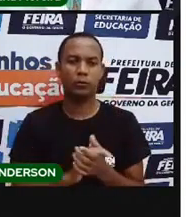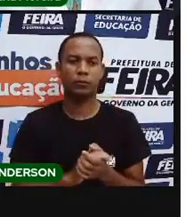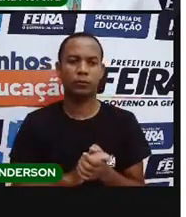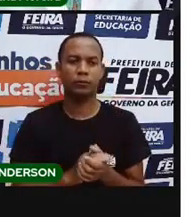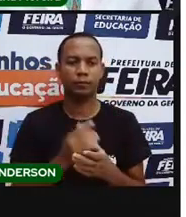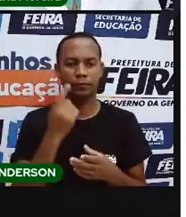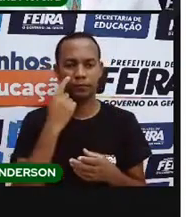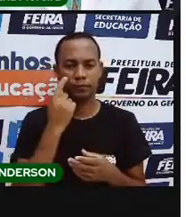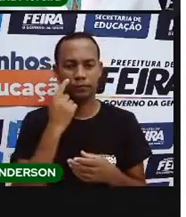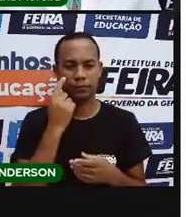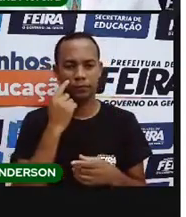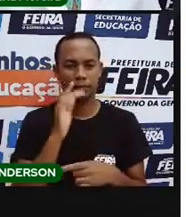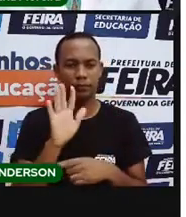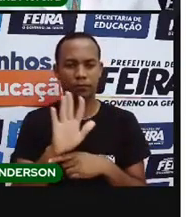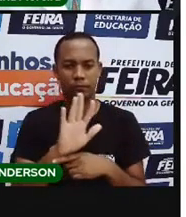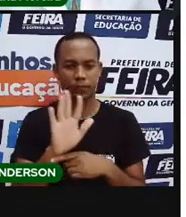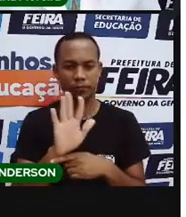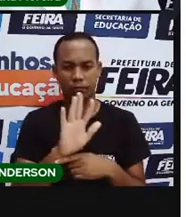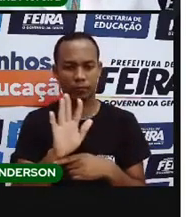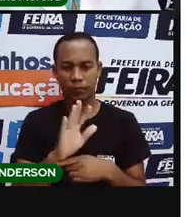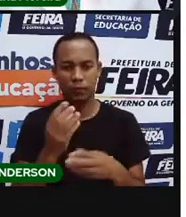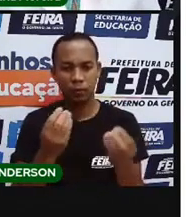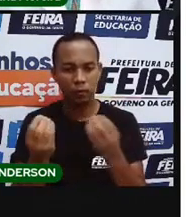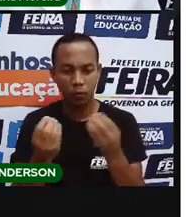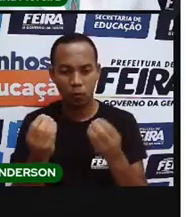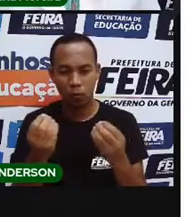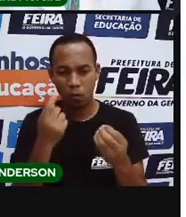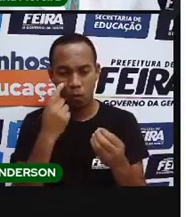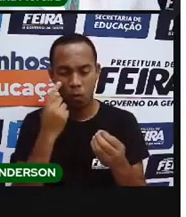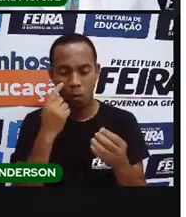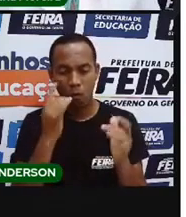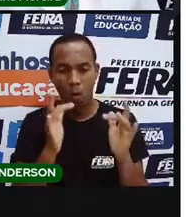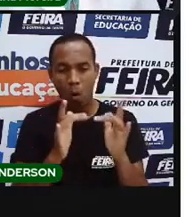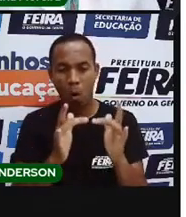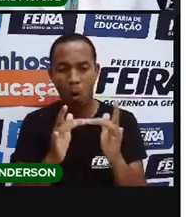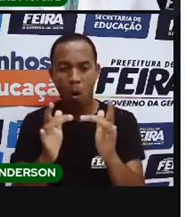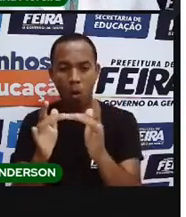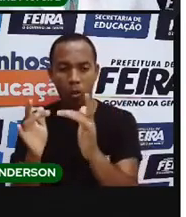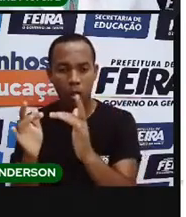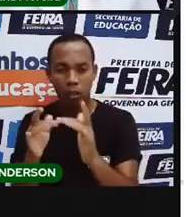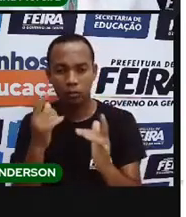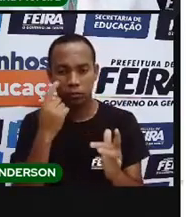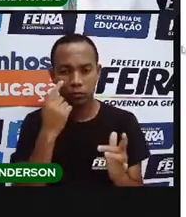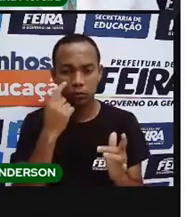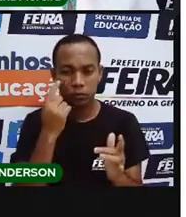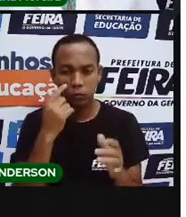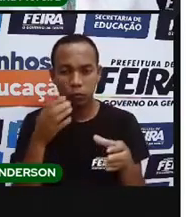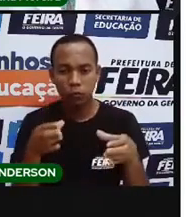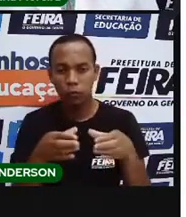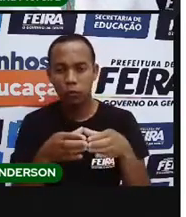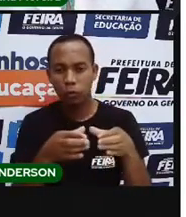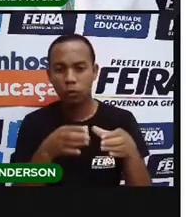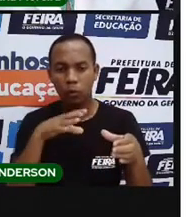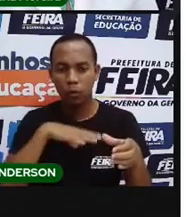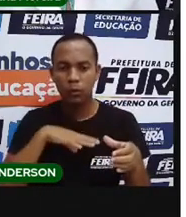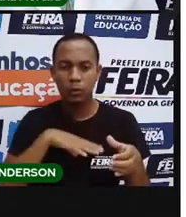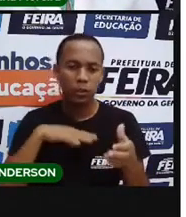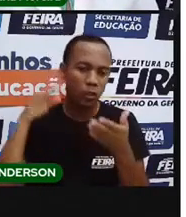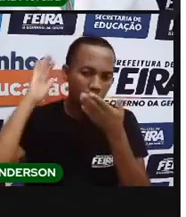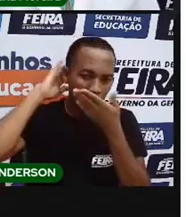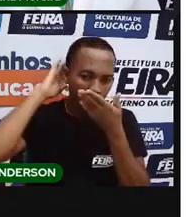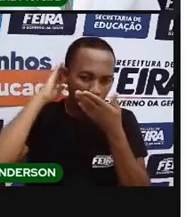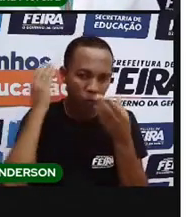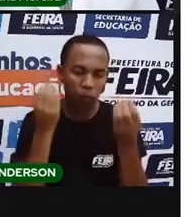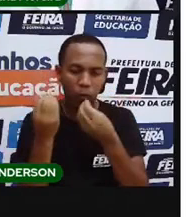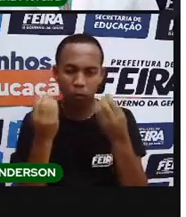do pequeno desenho animado, descubra como se deu o primeiro contato entre os portugueses e os índios tupis no Brasil.